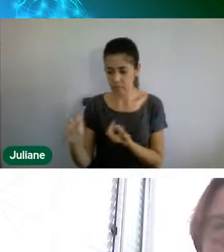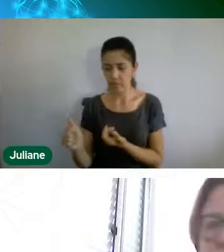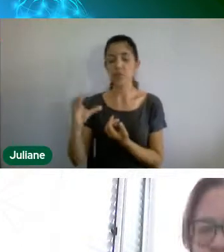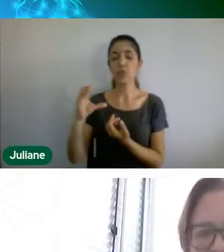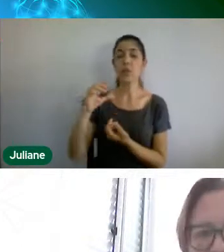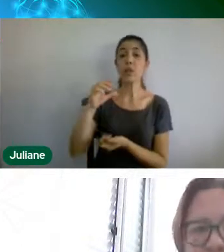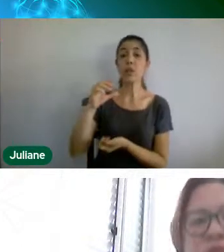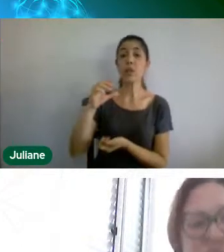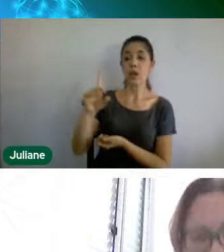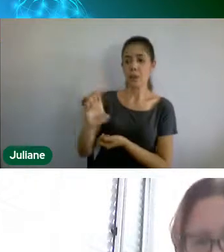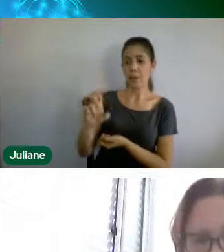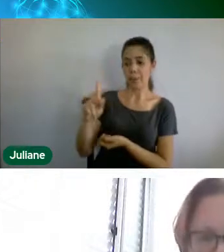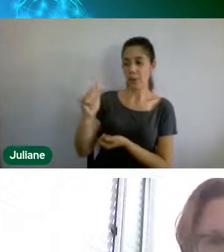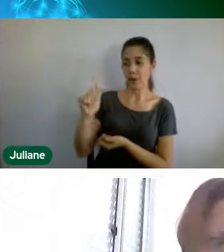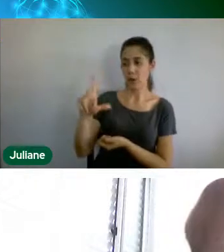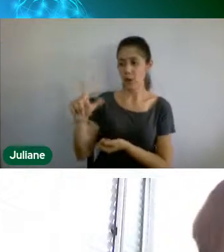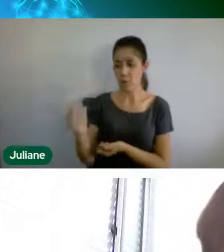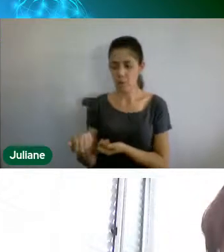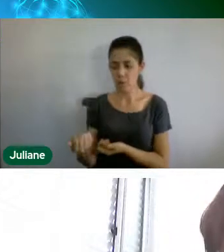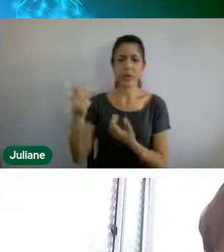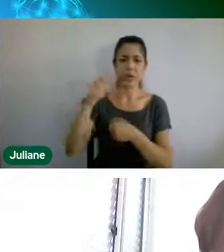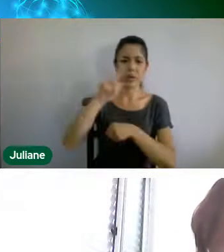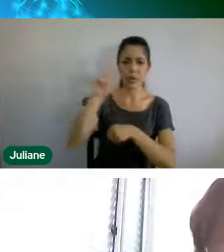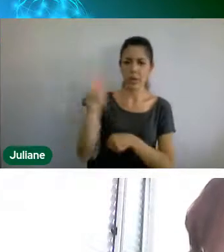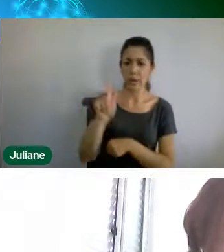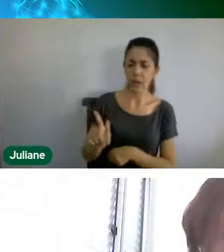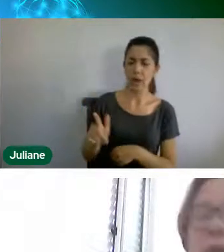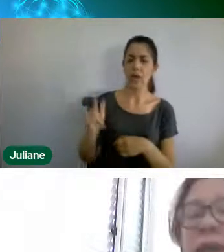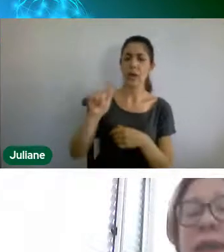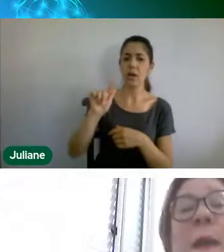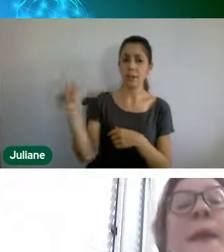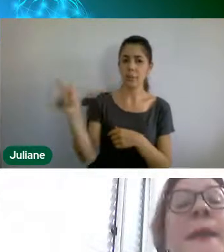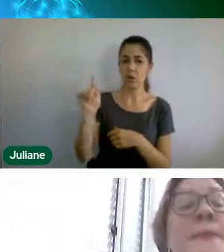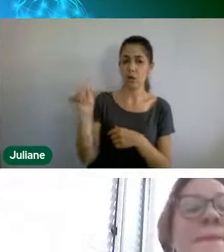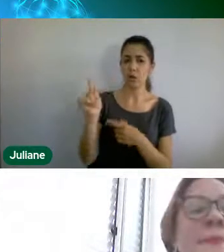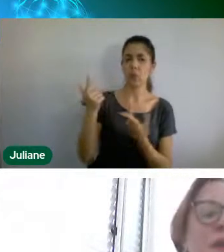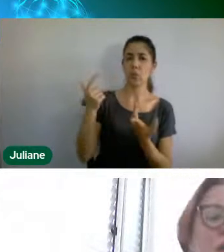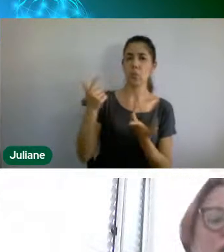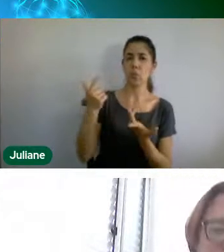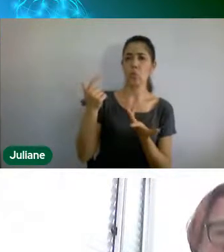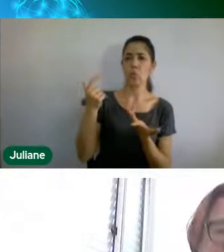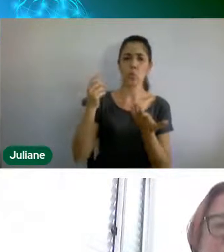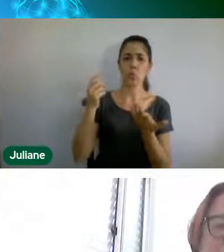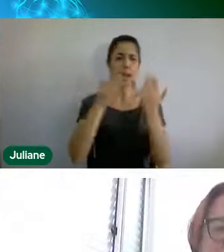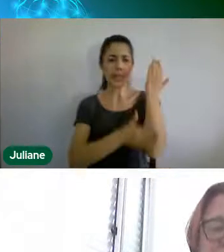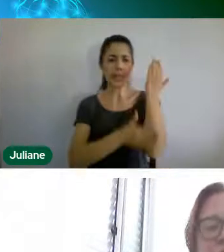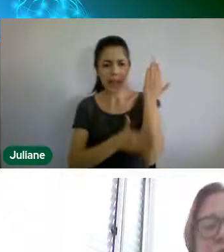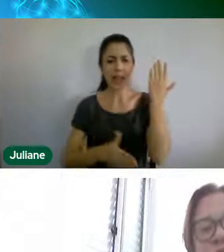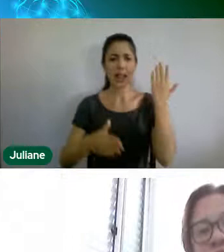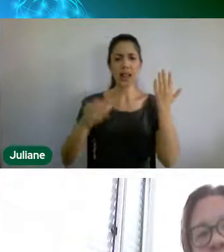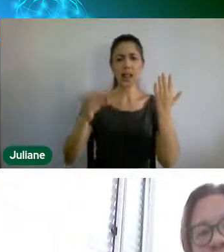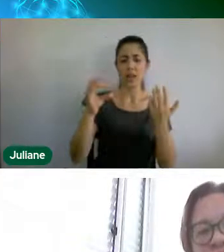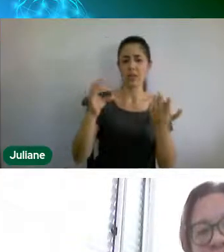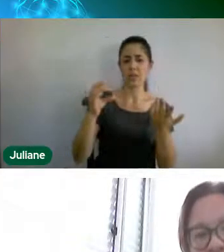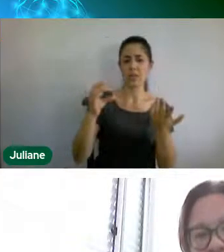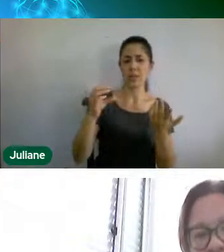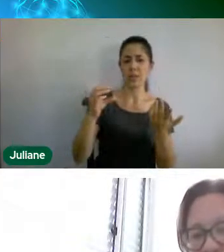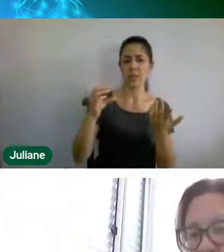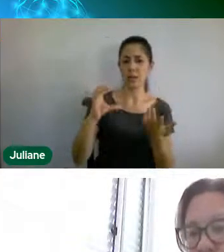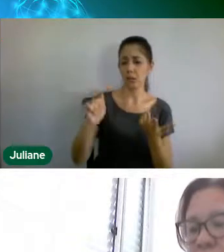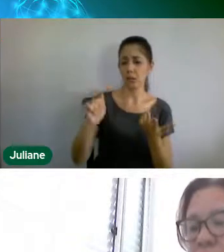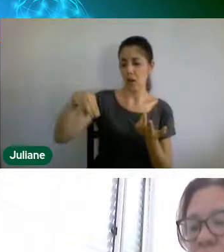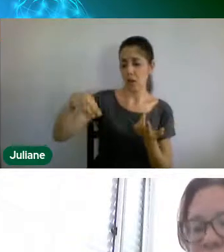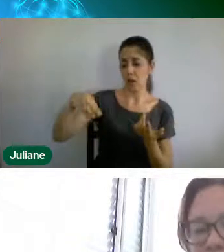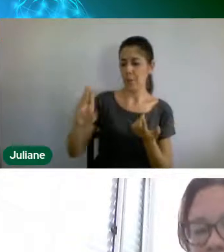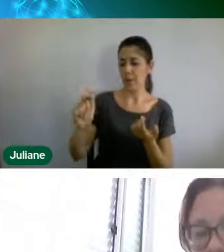Parobé, Novo Hamburgo e São Leopoldo, Taquara não, não, Taquara não, então, Taquara até veio conosco, mas depois ela